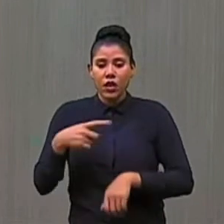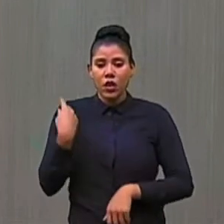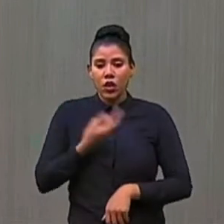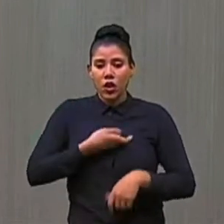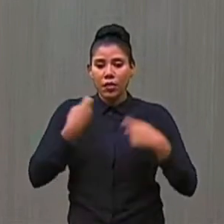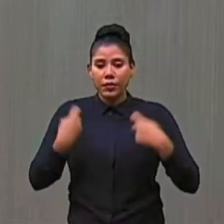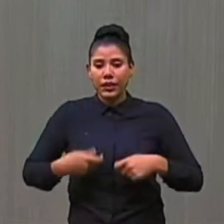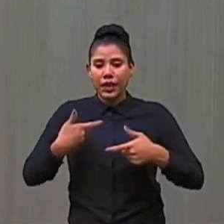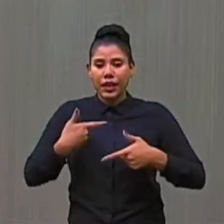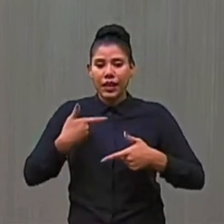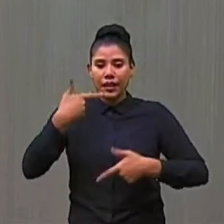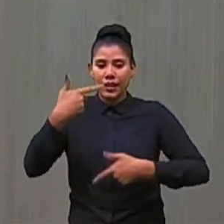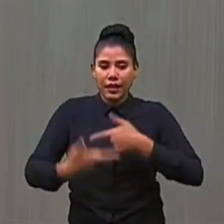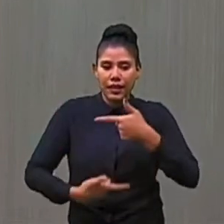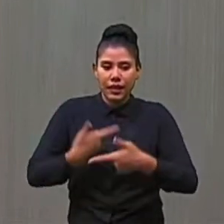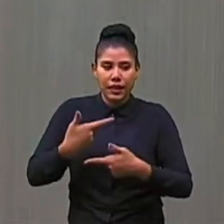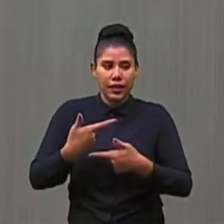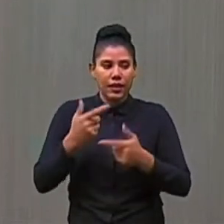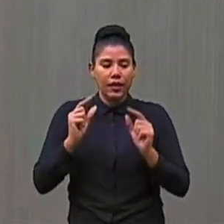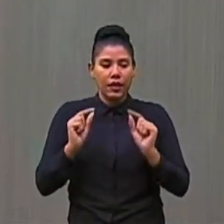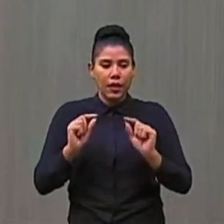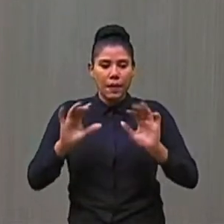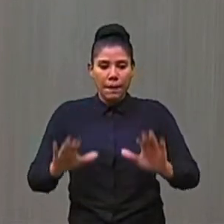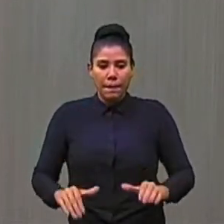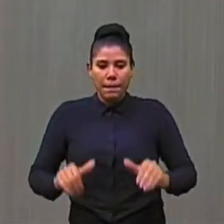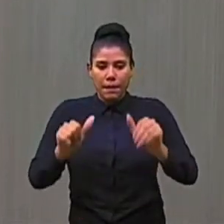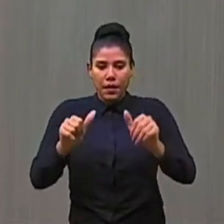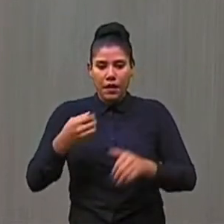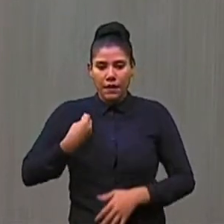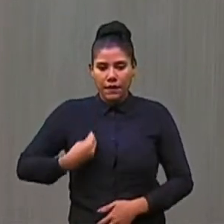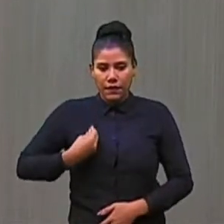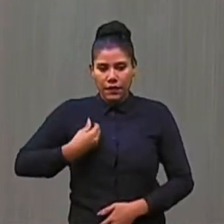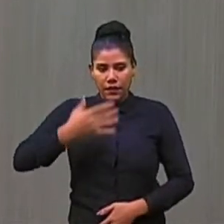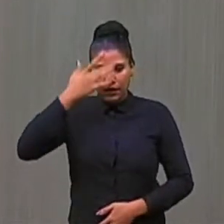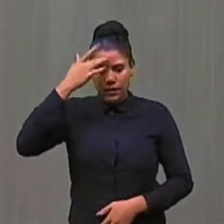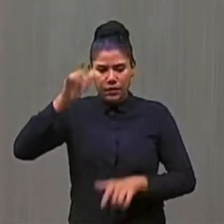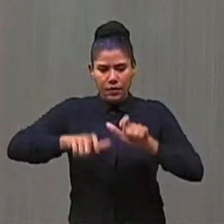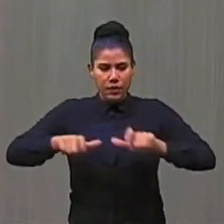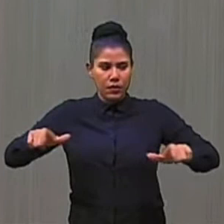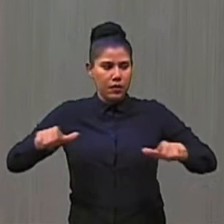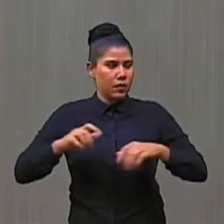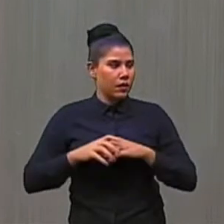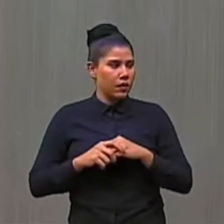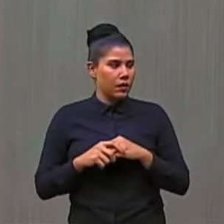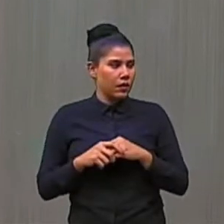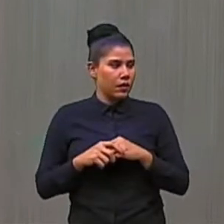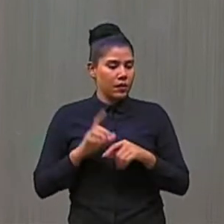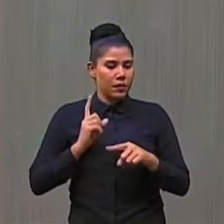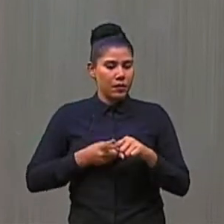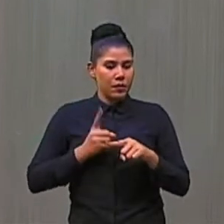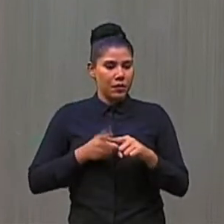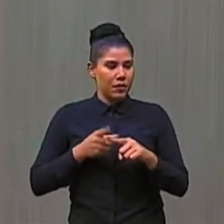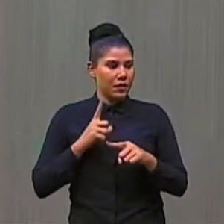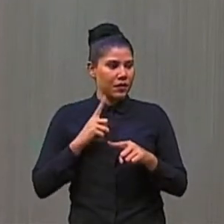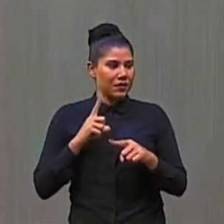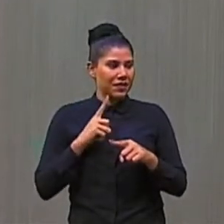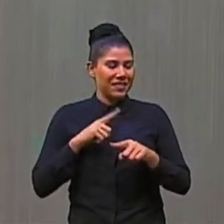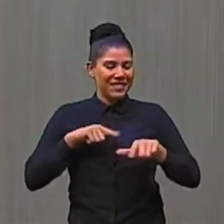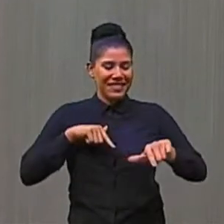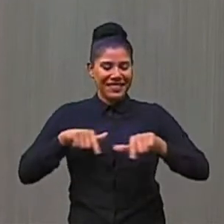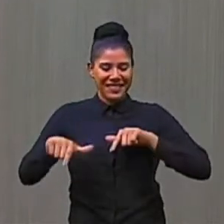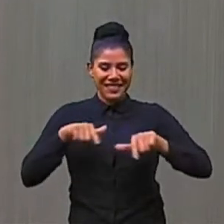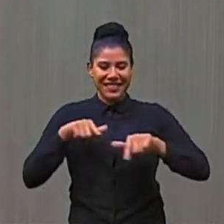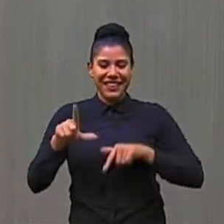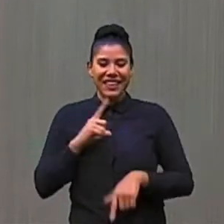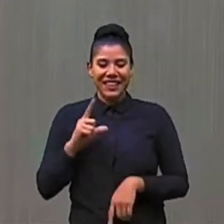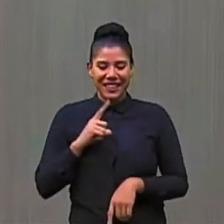que trabalhar para melhorar a vida das pessoas, pois quando a gente tem um emprego, tem